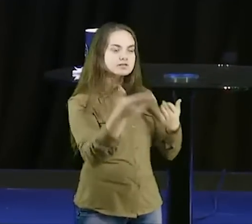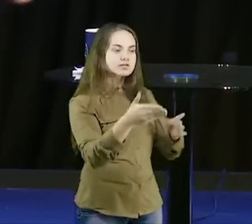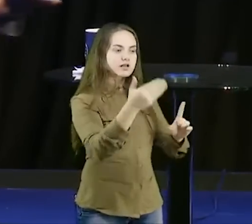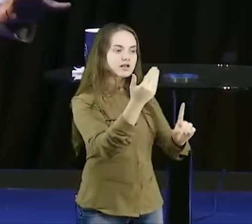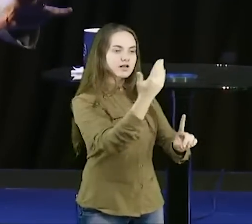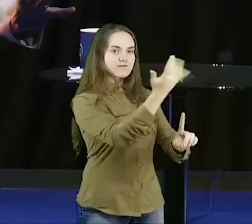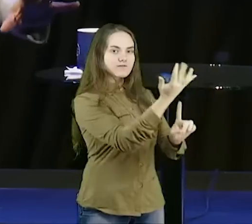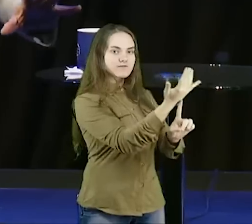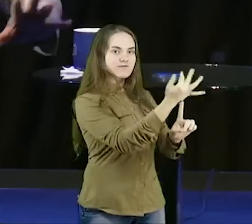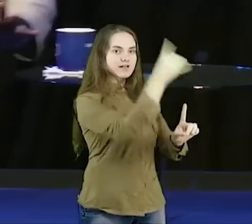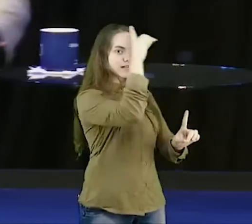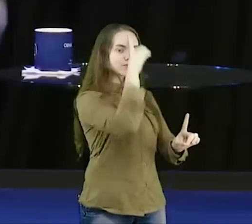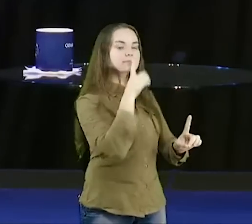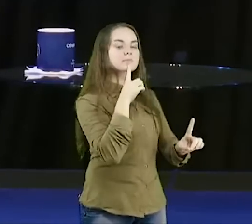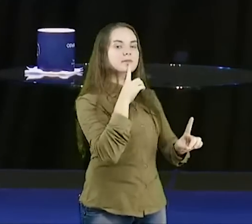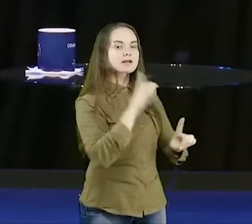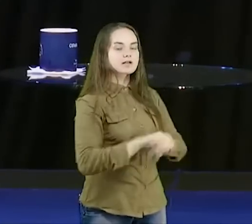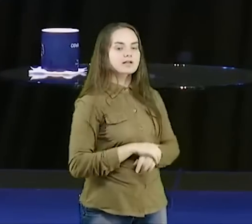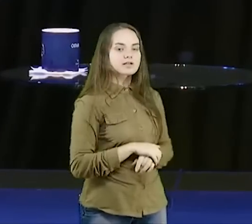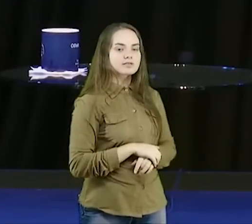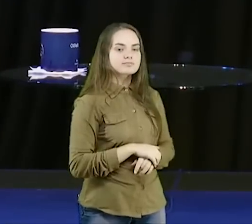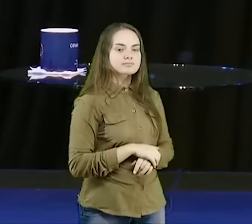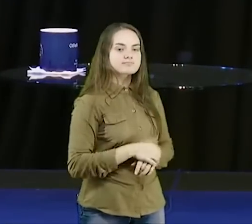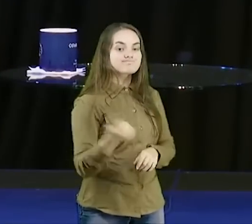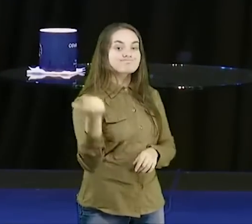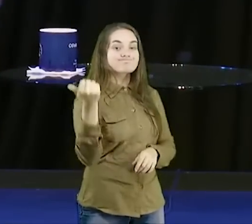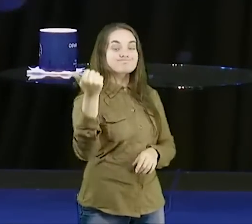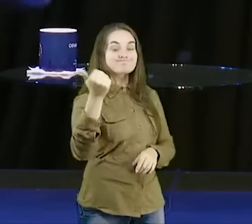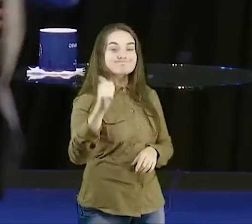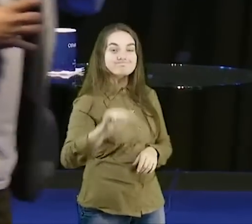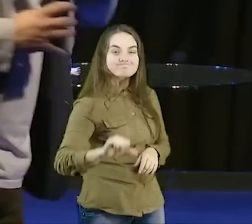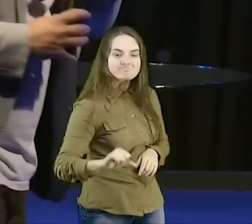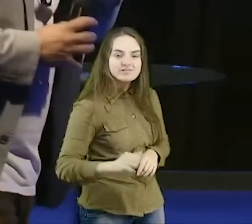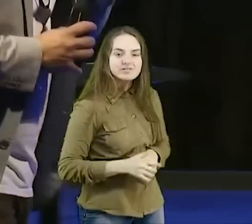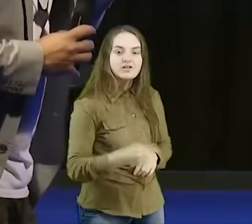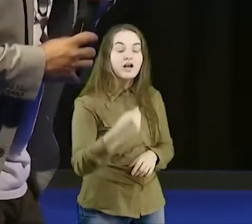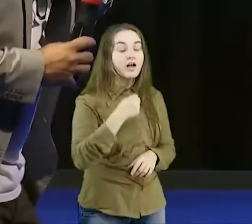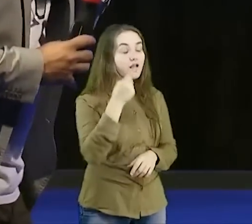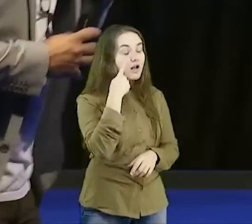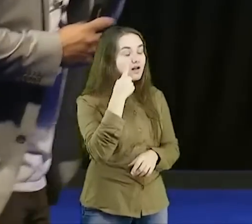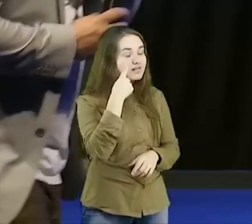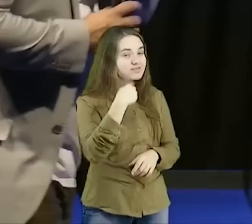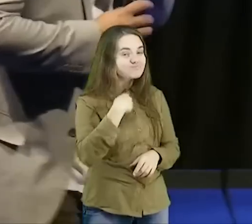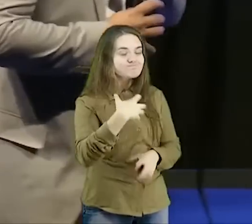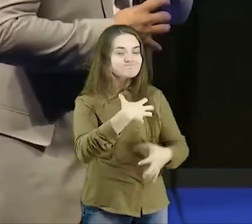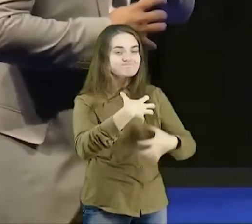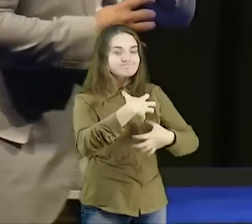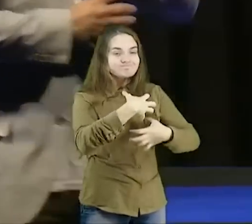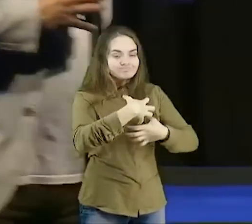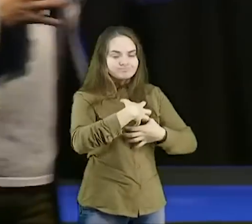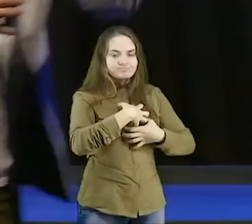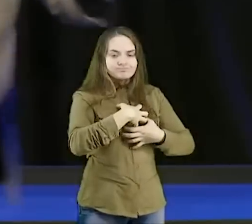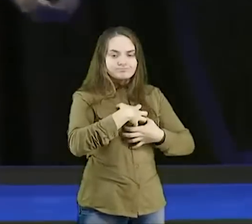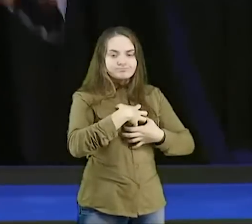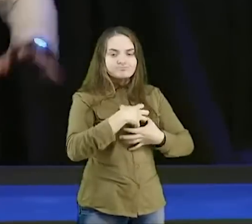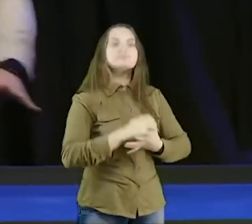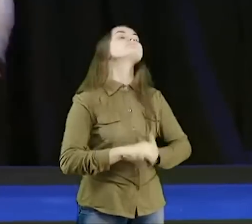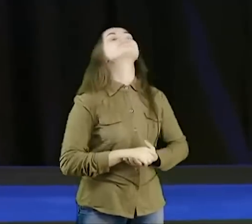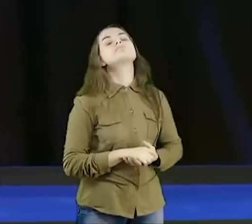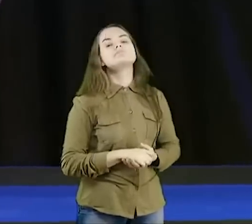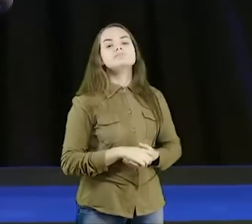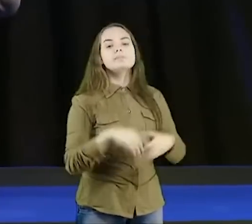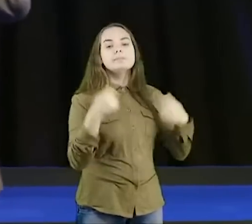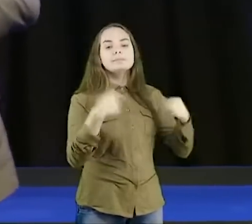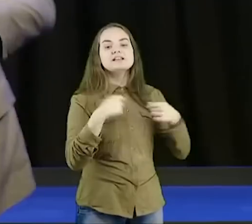e a coisa piorou para você, olha eu estou sentindo, olha que o negócio,